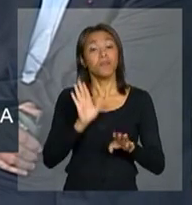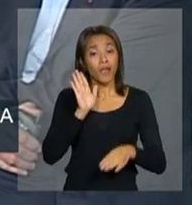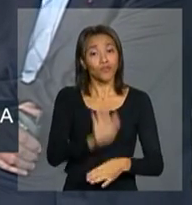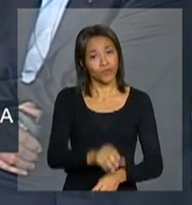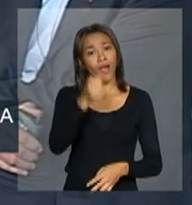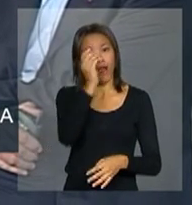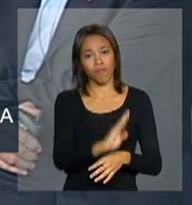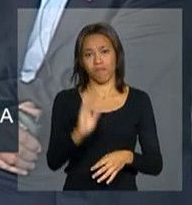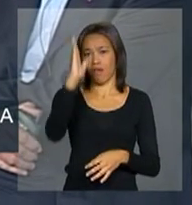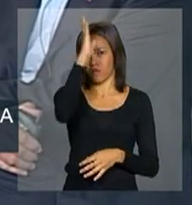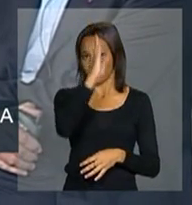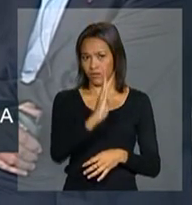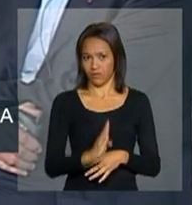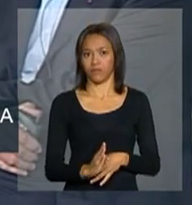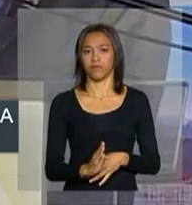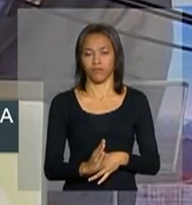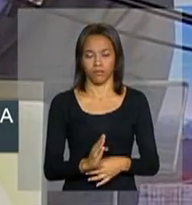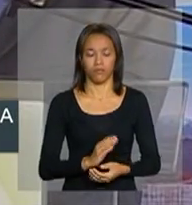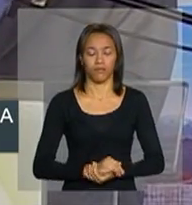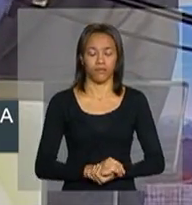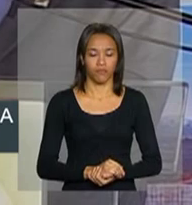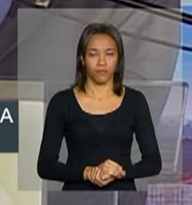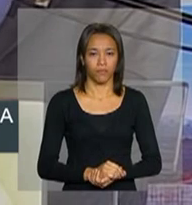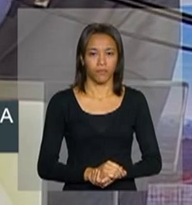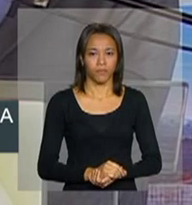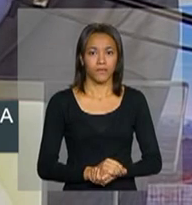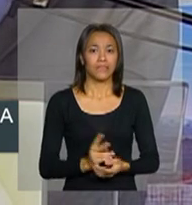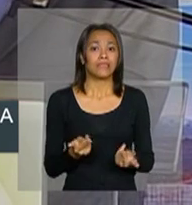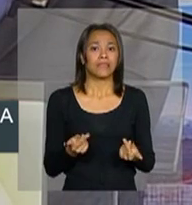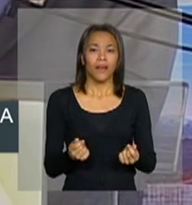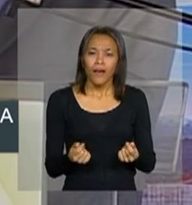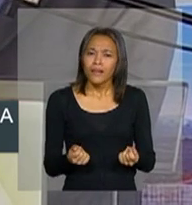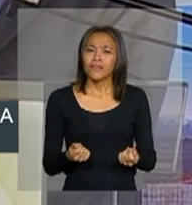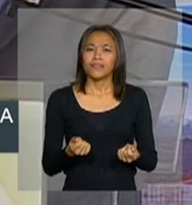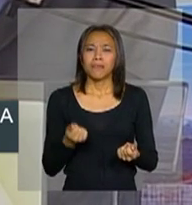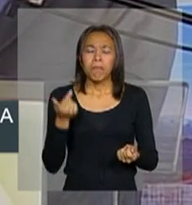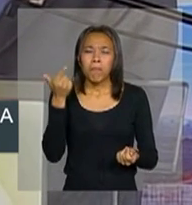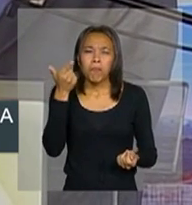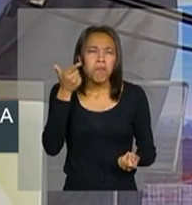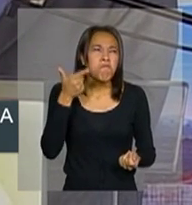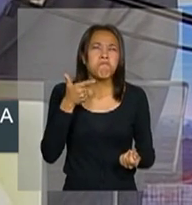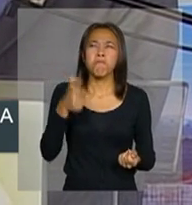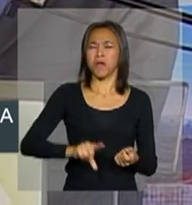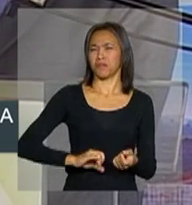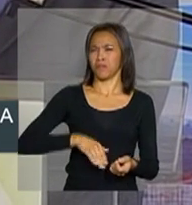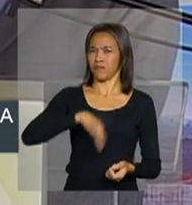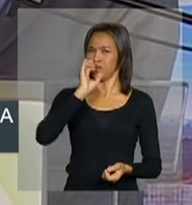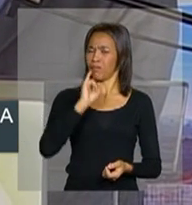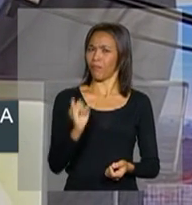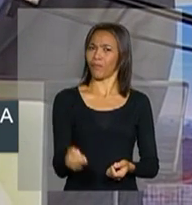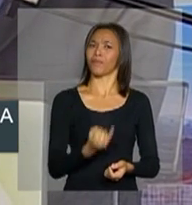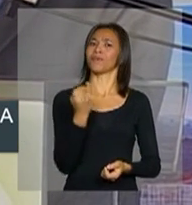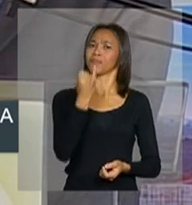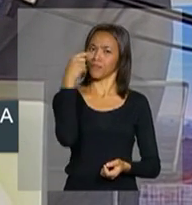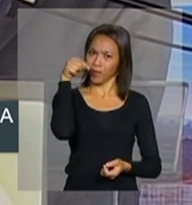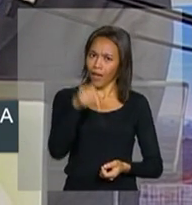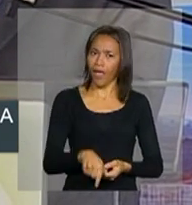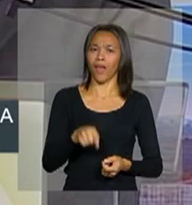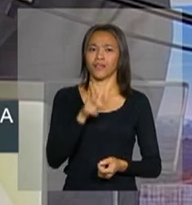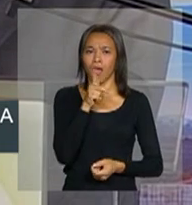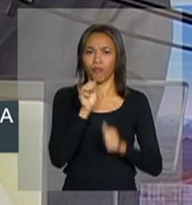com regular performance. Nada há de mais rico e importante